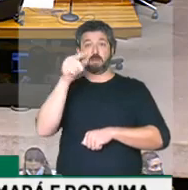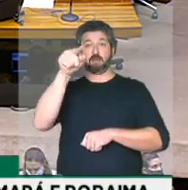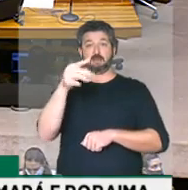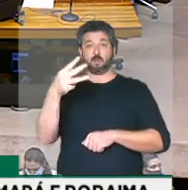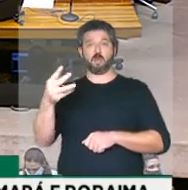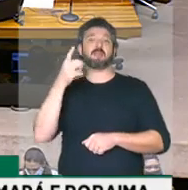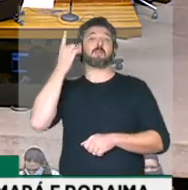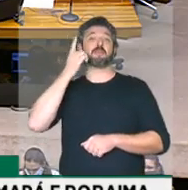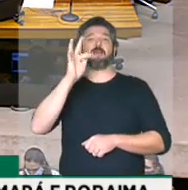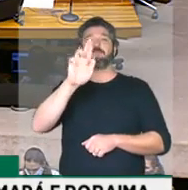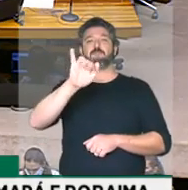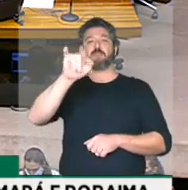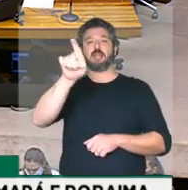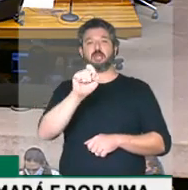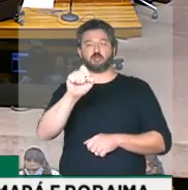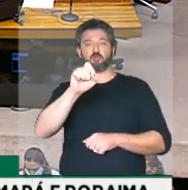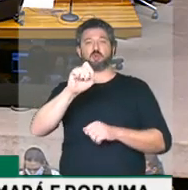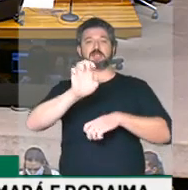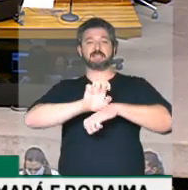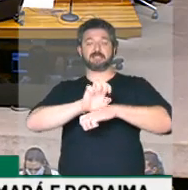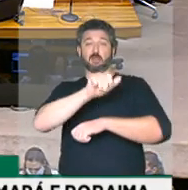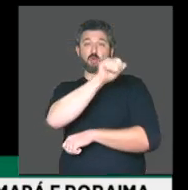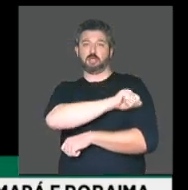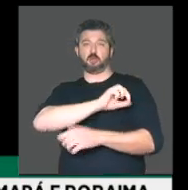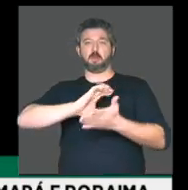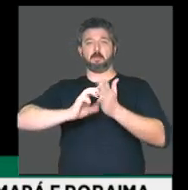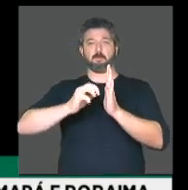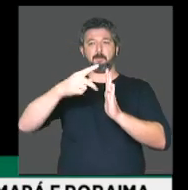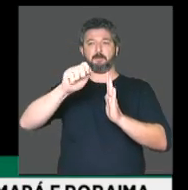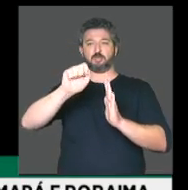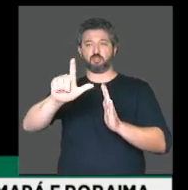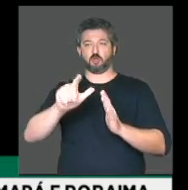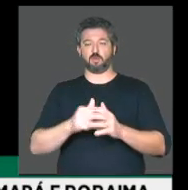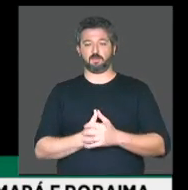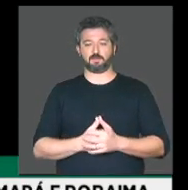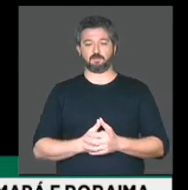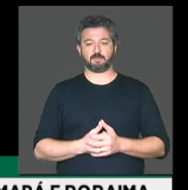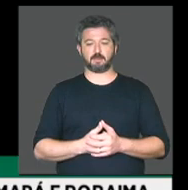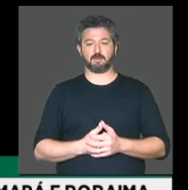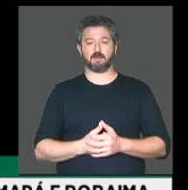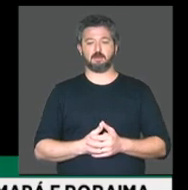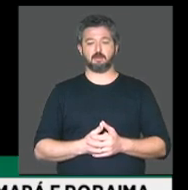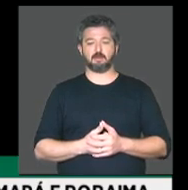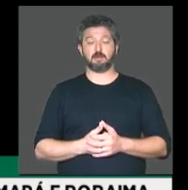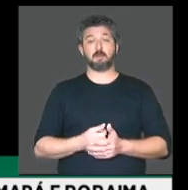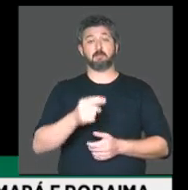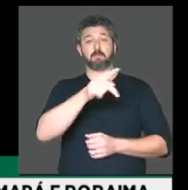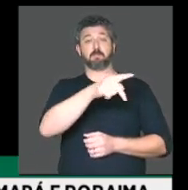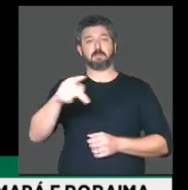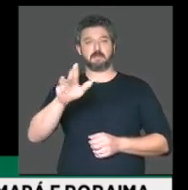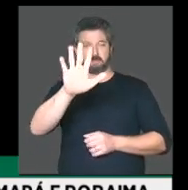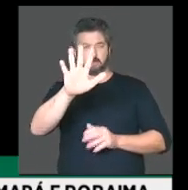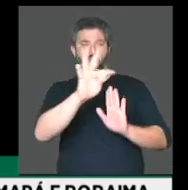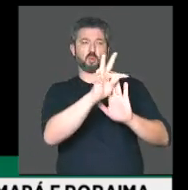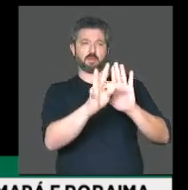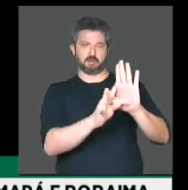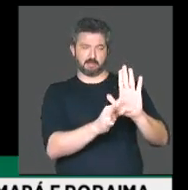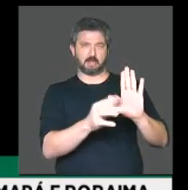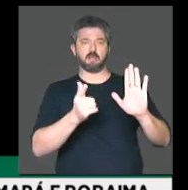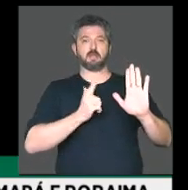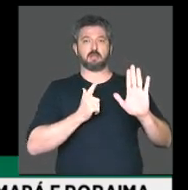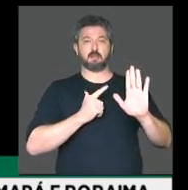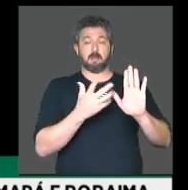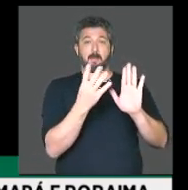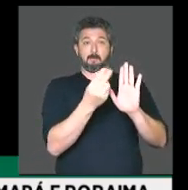O deputado Marcelo Freixo, do PSOL do Rio de Janeiro. que o texto apresentado apresenta uma quantidade